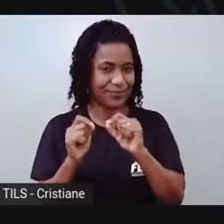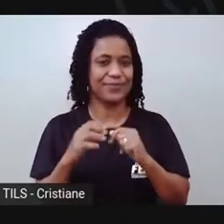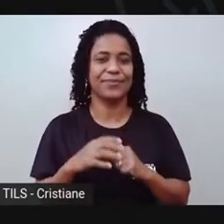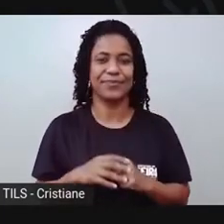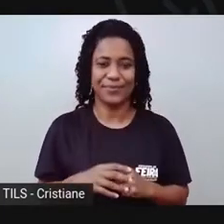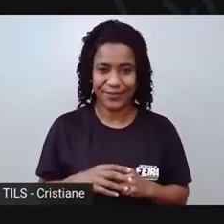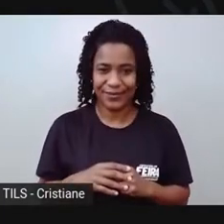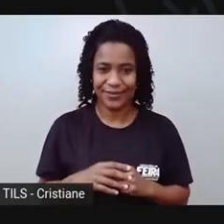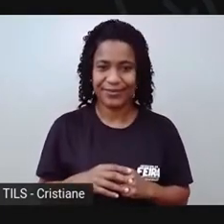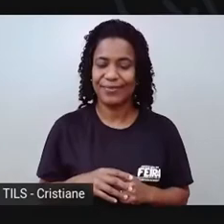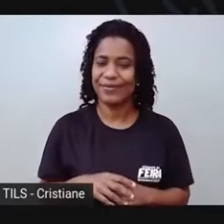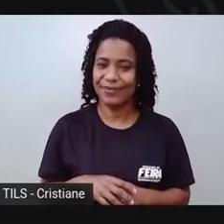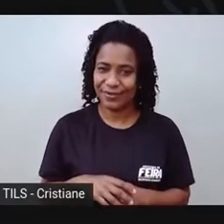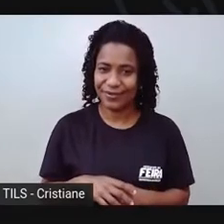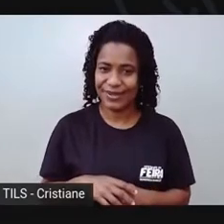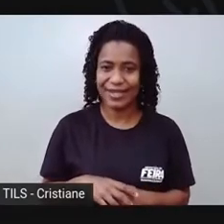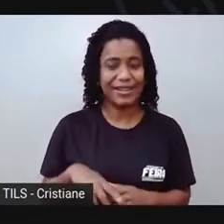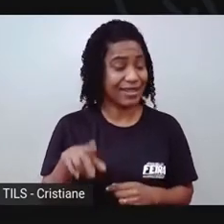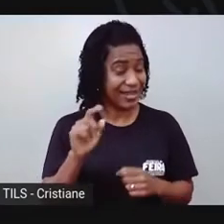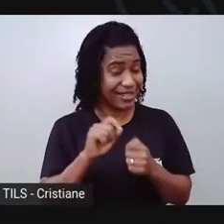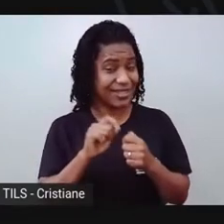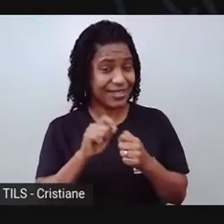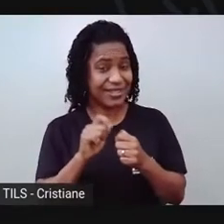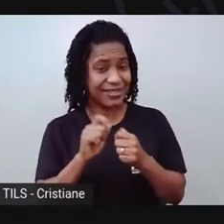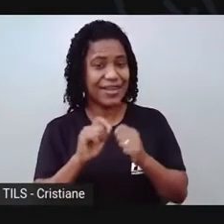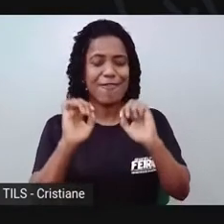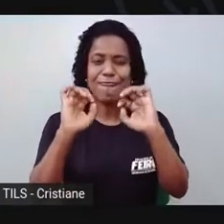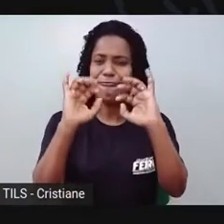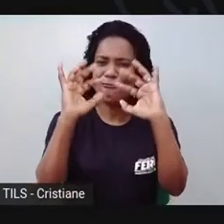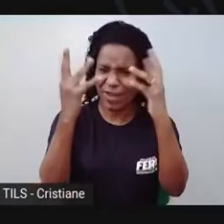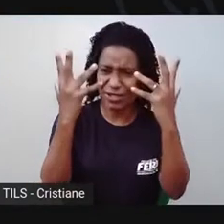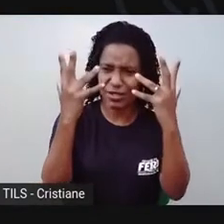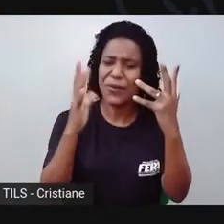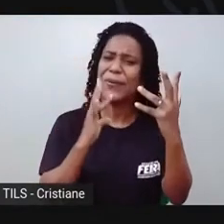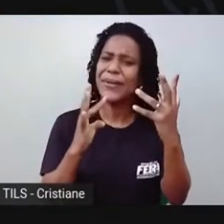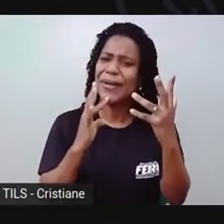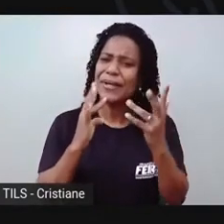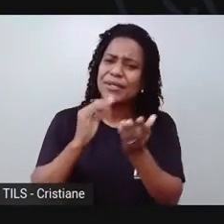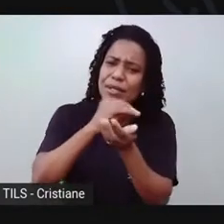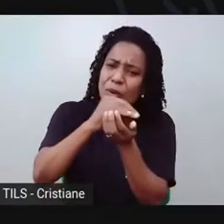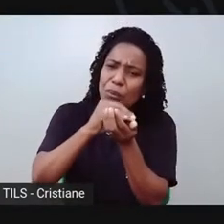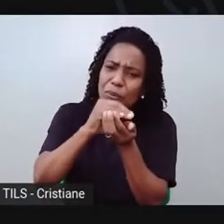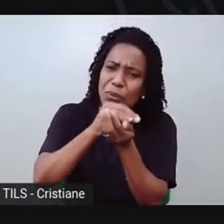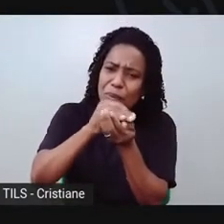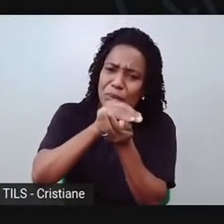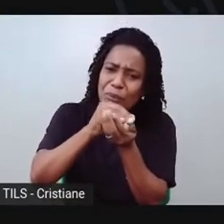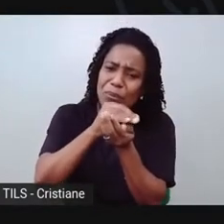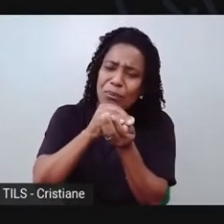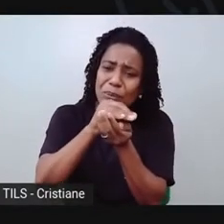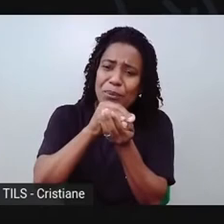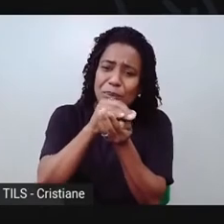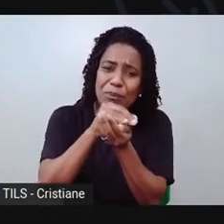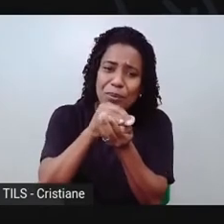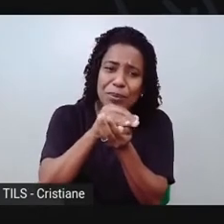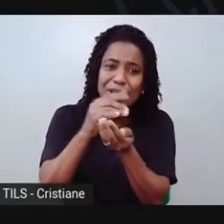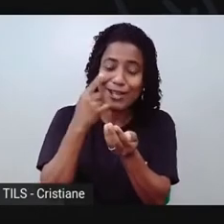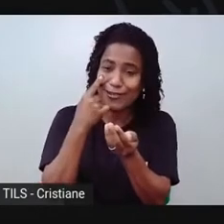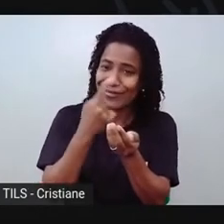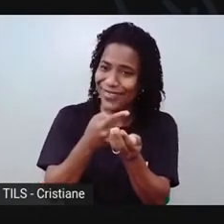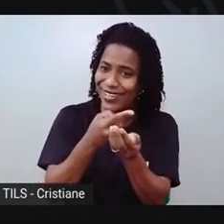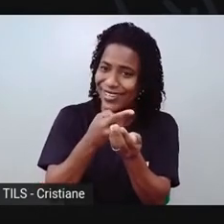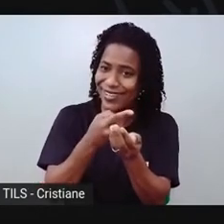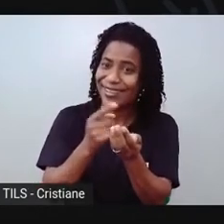aniversário... Esses aniversários que tem docinho, sabe? E ela pegou lá no aniversário essas forminhas!